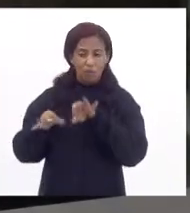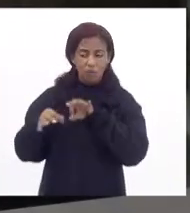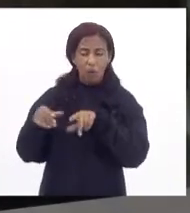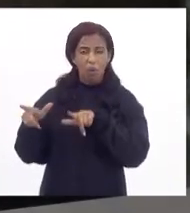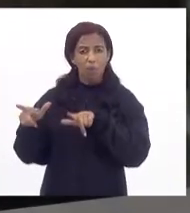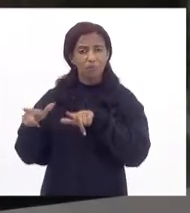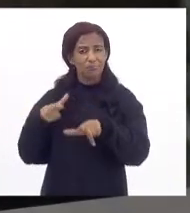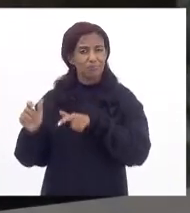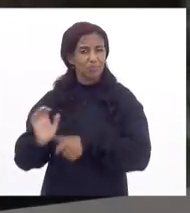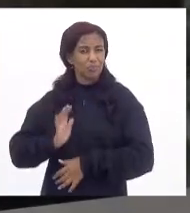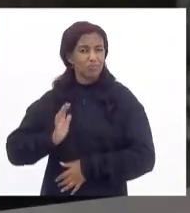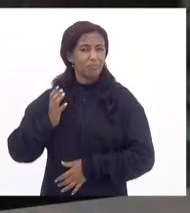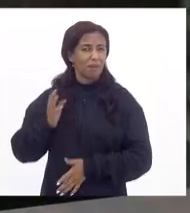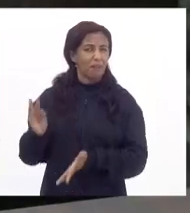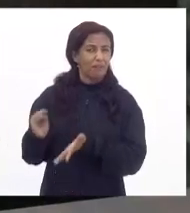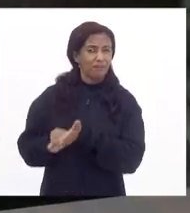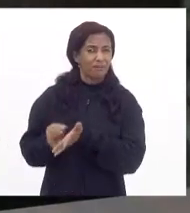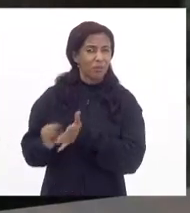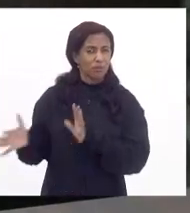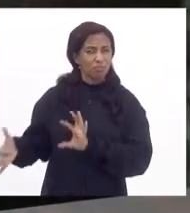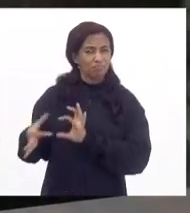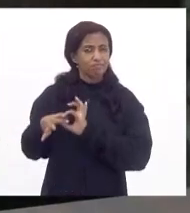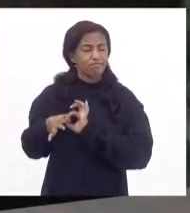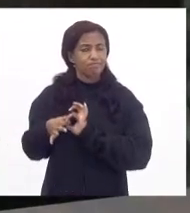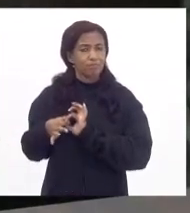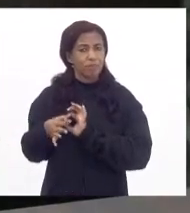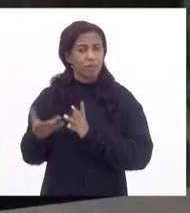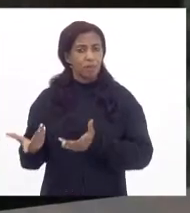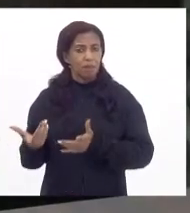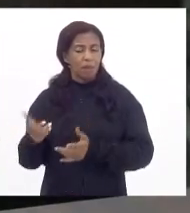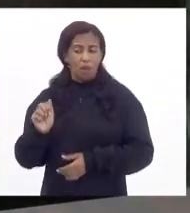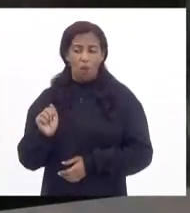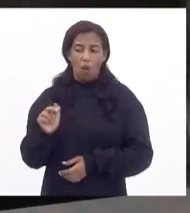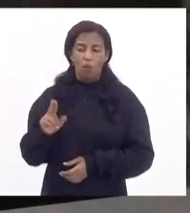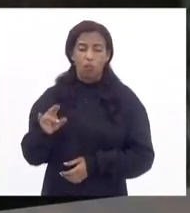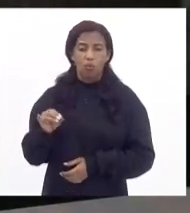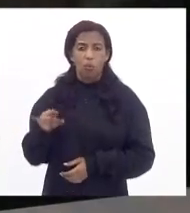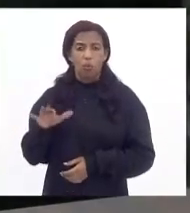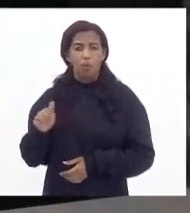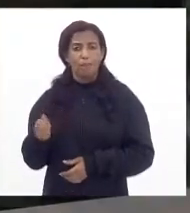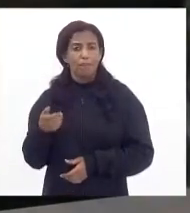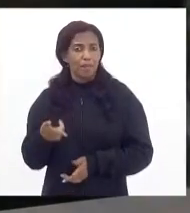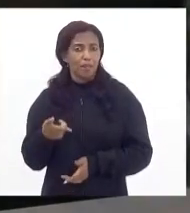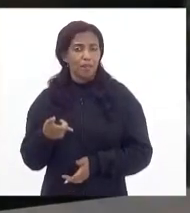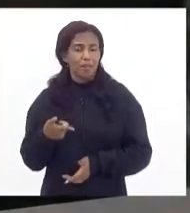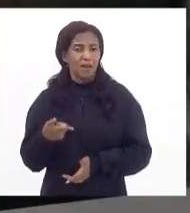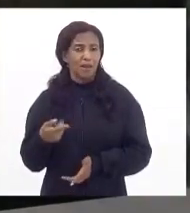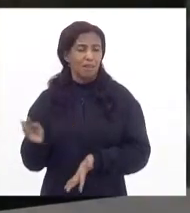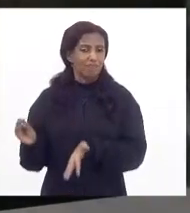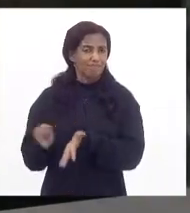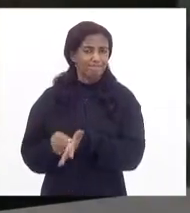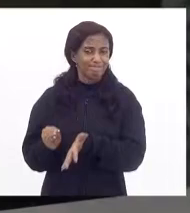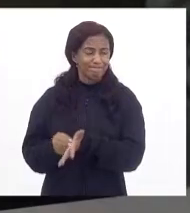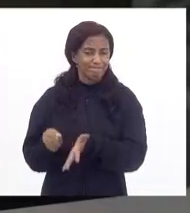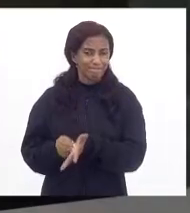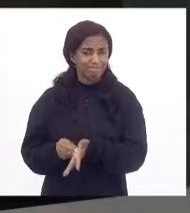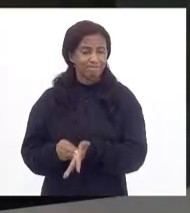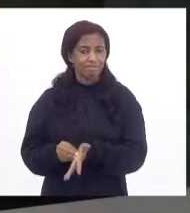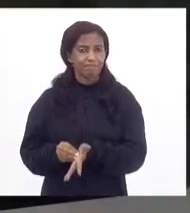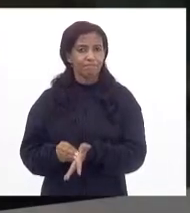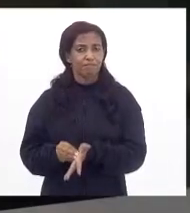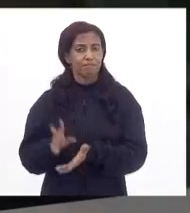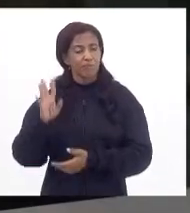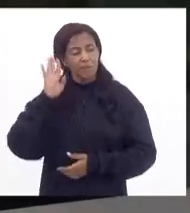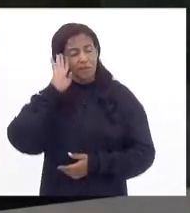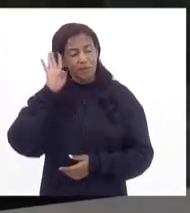trabalho, a ausência de vínculo, mas não num caráter de autonomia, mas sim num caráter de precarização. Então, deixo aqui